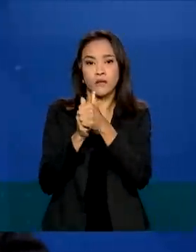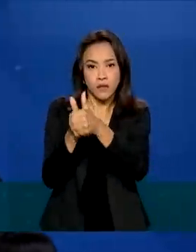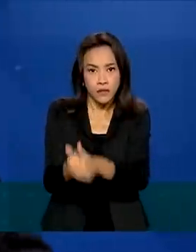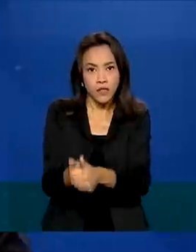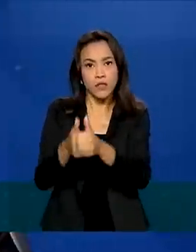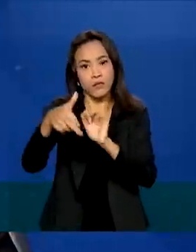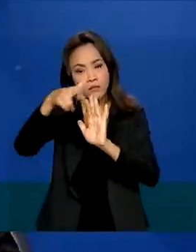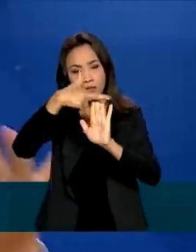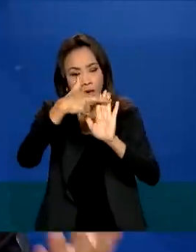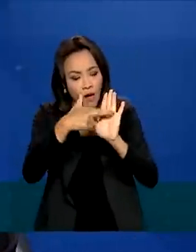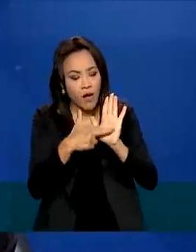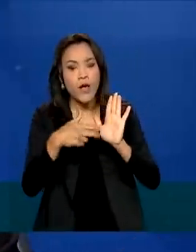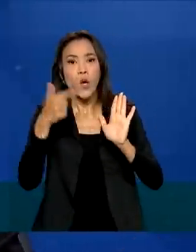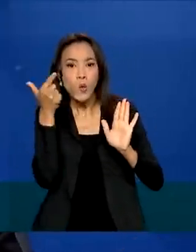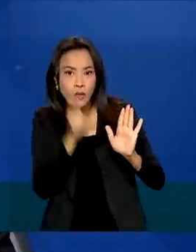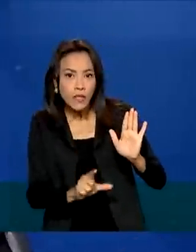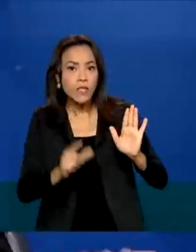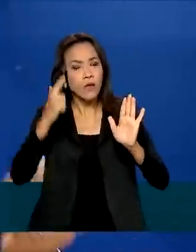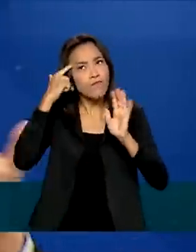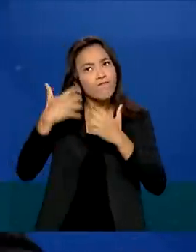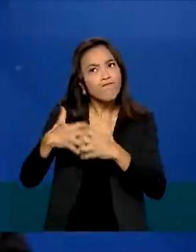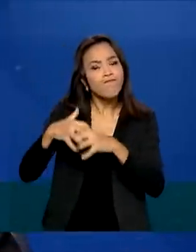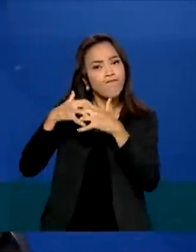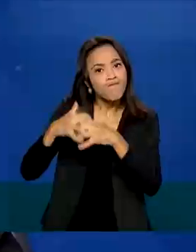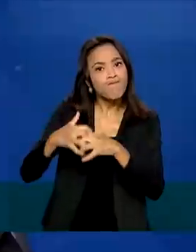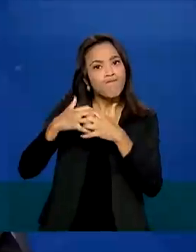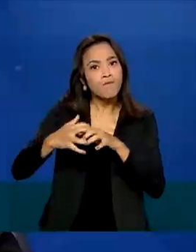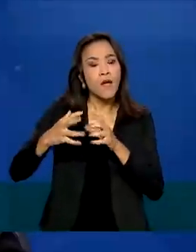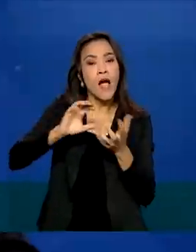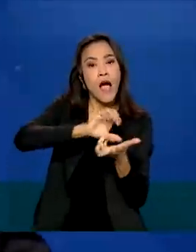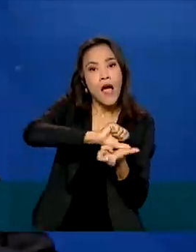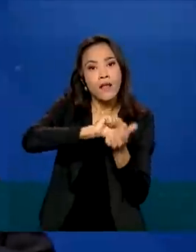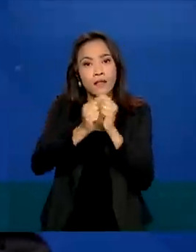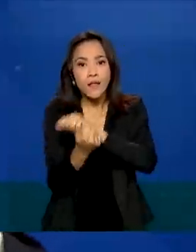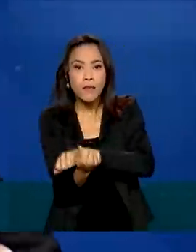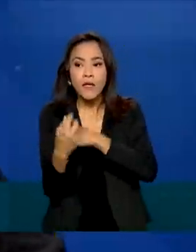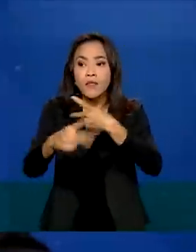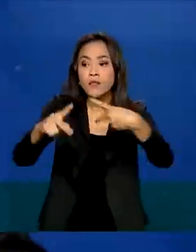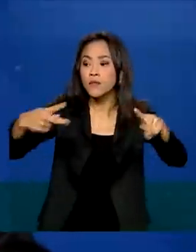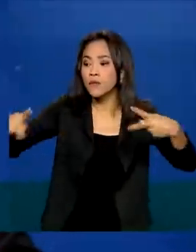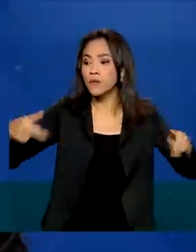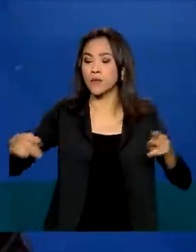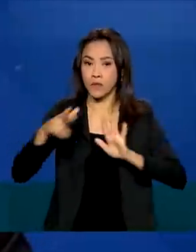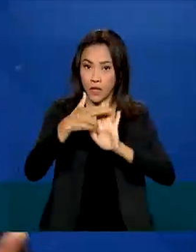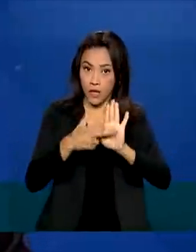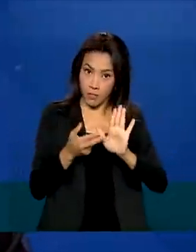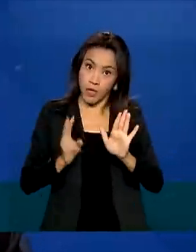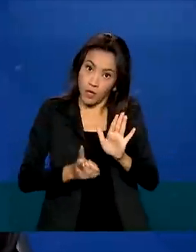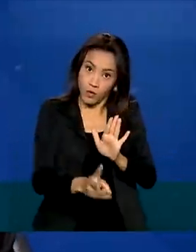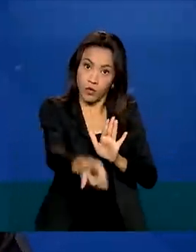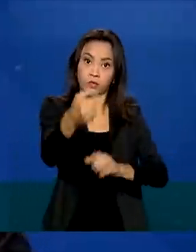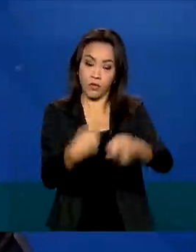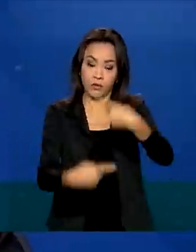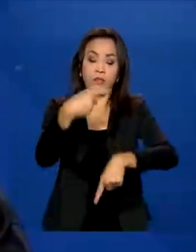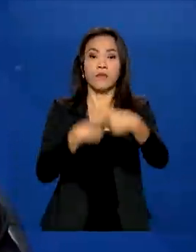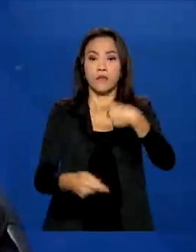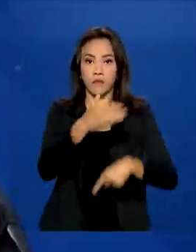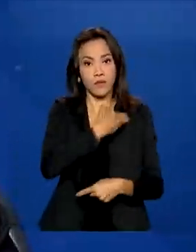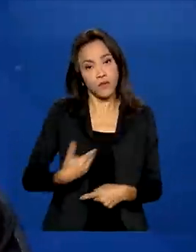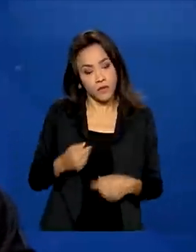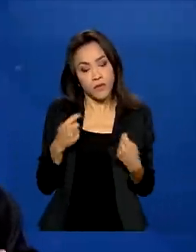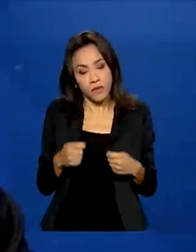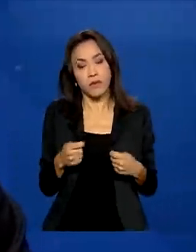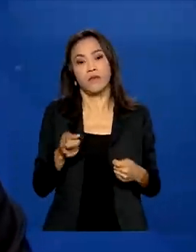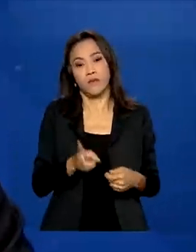na SPIN, consigam fazer essa reflexão e ajustar os seus normativos para que deem continuidade naquelas políticas públicas que precisam ter